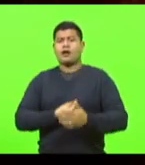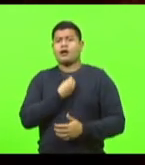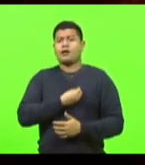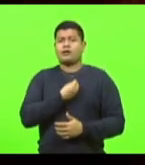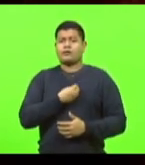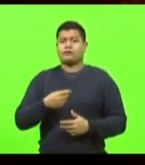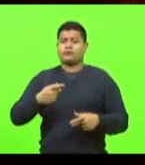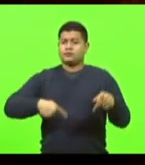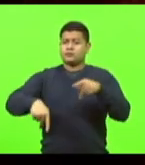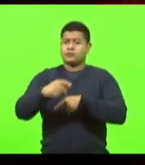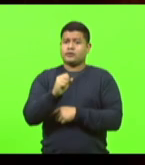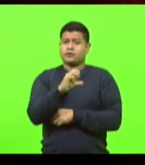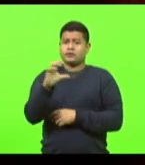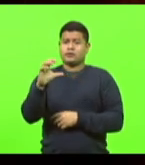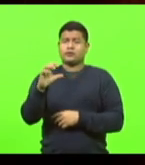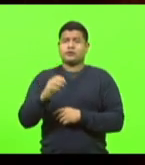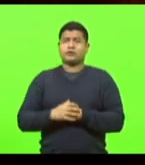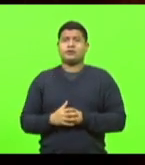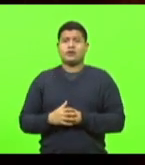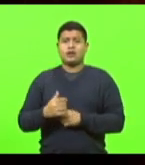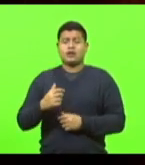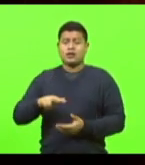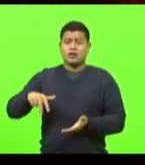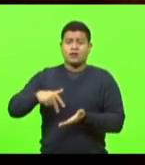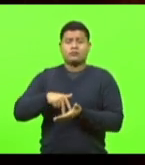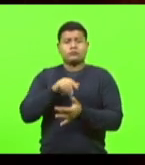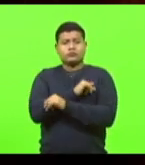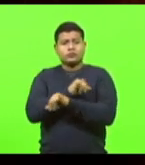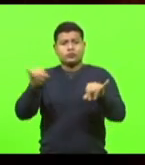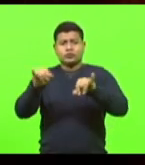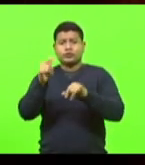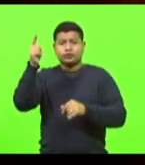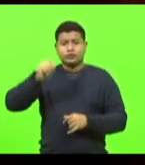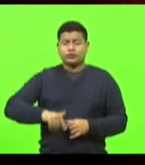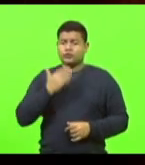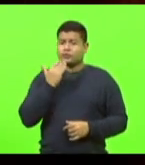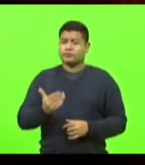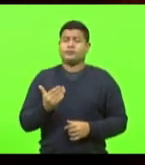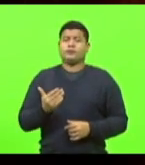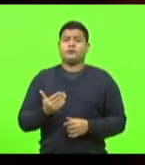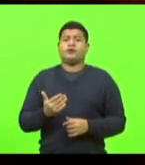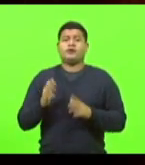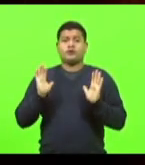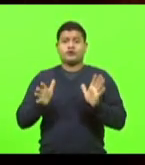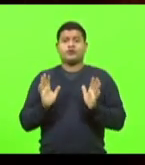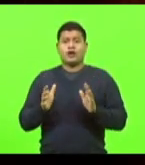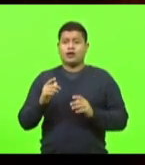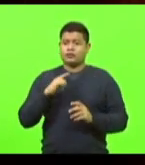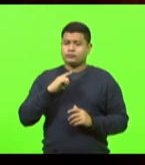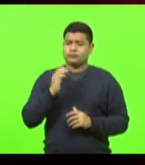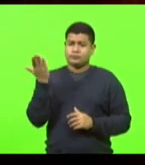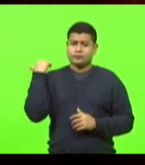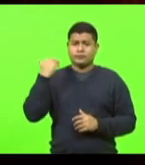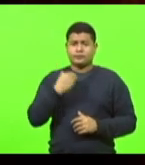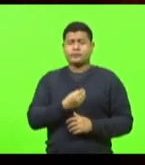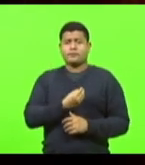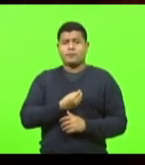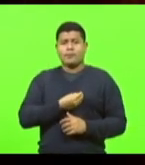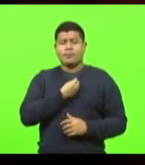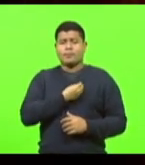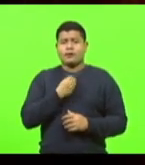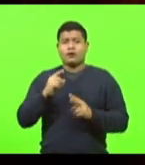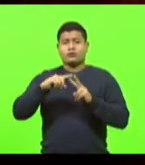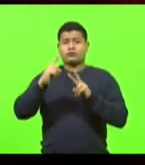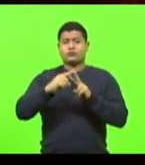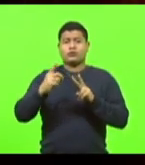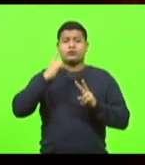catarinenses. Então, fica aqui um apelo mais uma vez, porque já foi feito pessoalmente, no caso, aos dois deputados